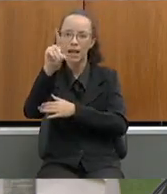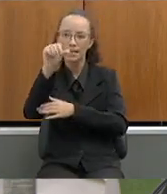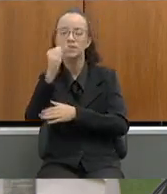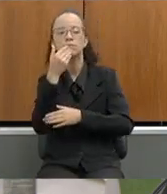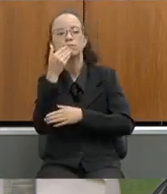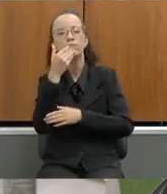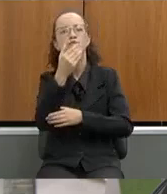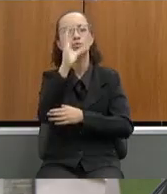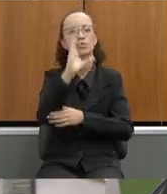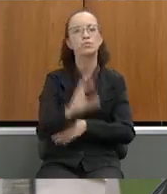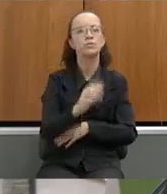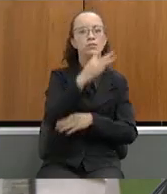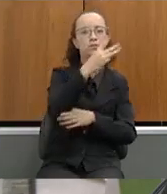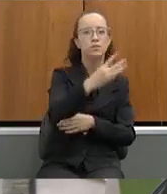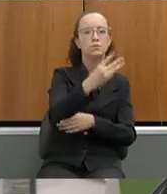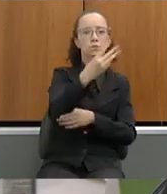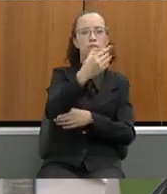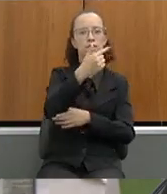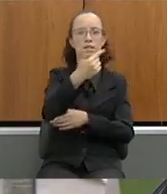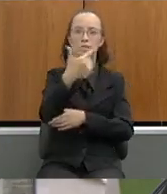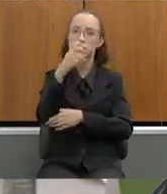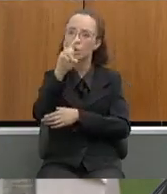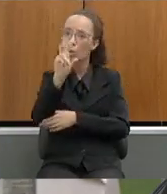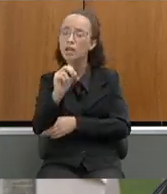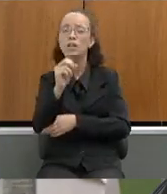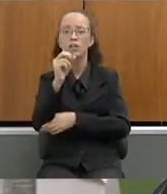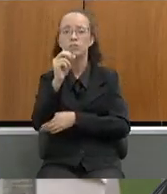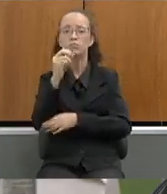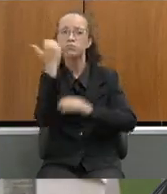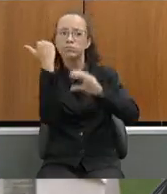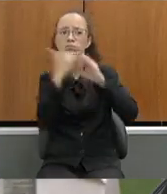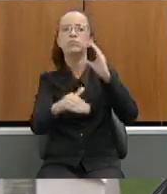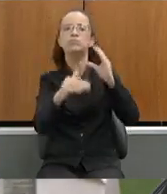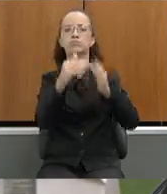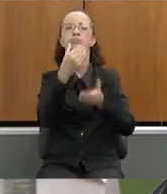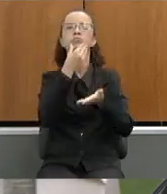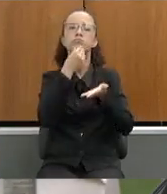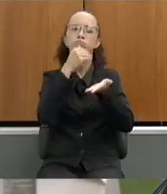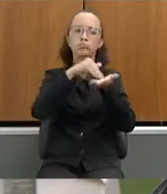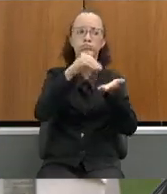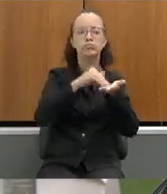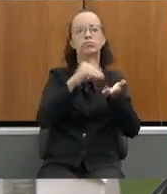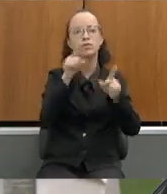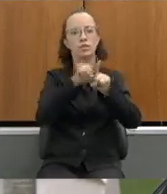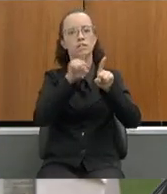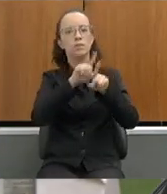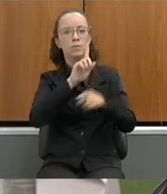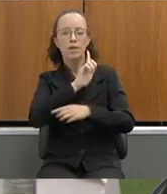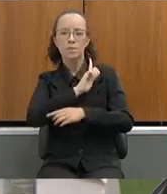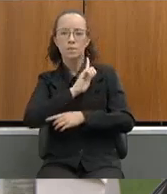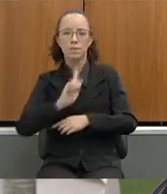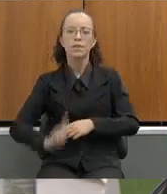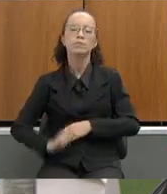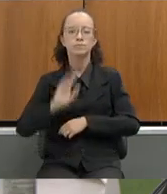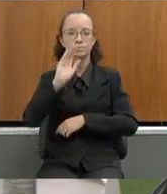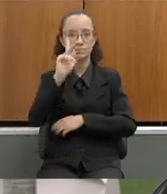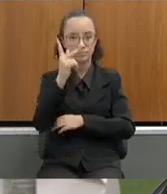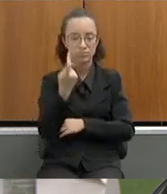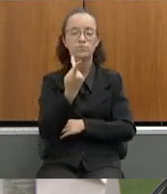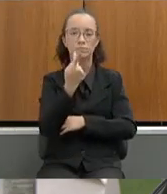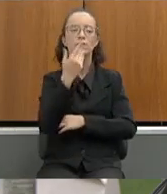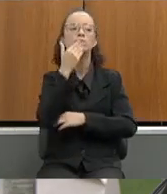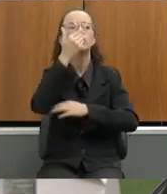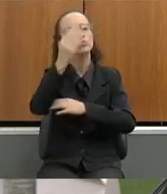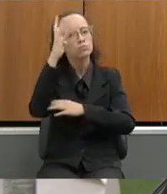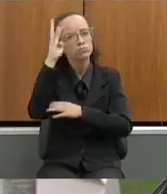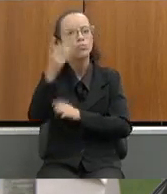de comissão 13.750 que seja encaminhada ao Secretário de Estado da Educação e à Governadoria do Estado em Belo Horizonte pedido de